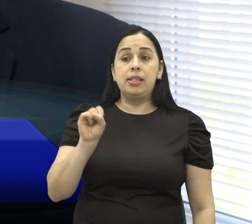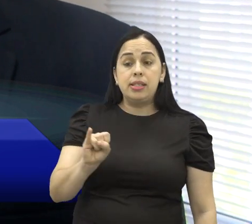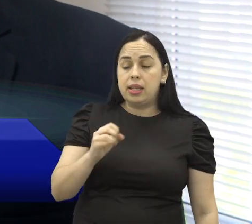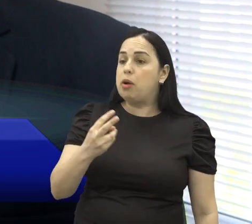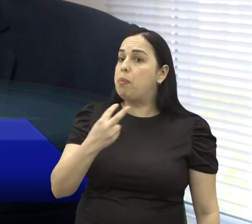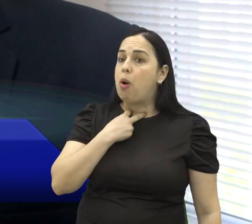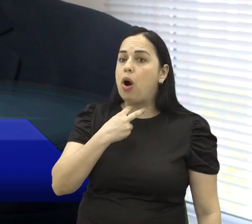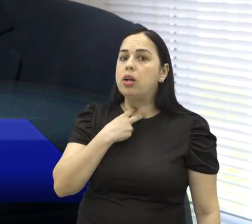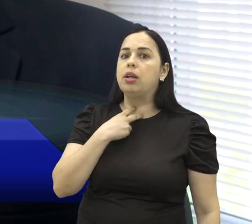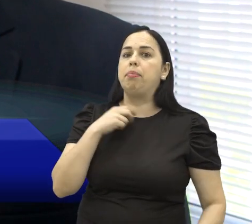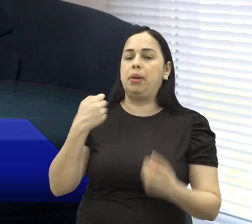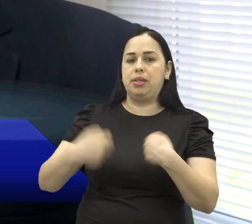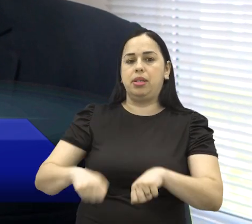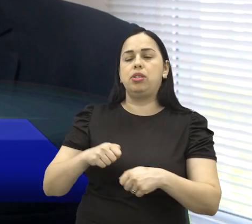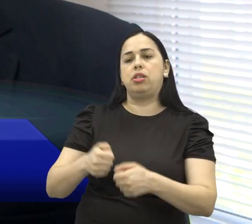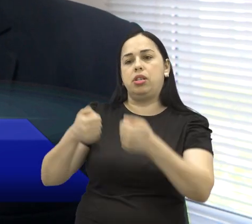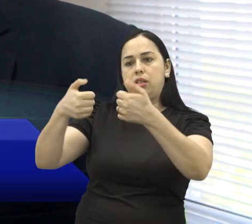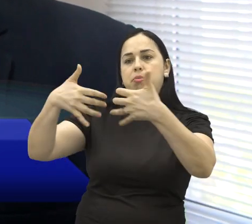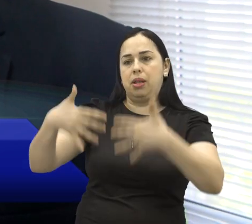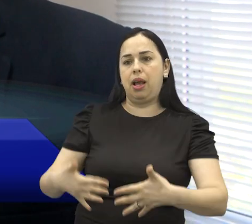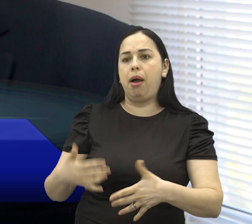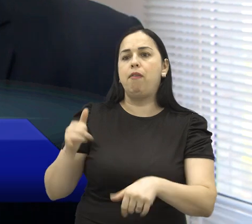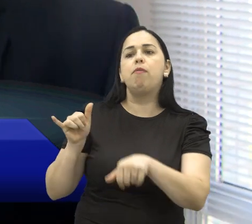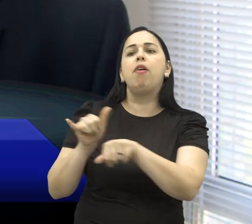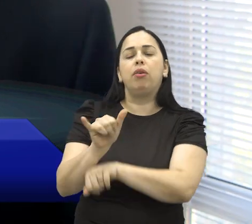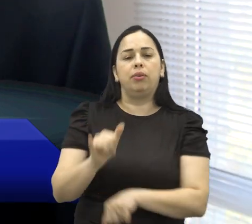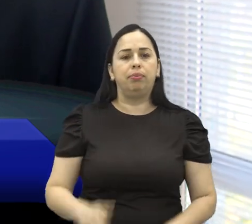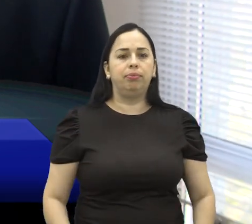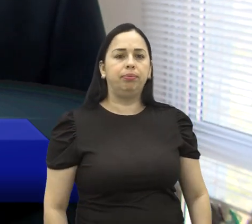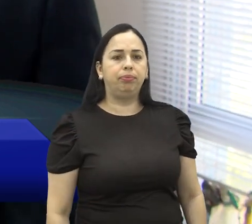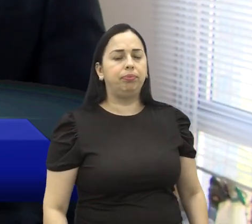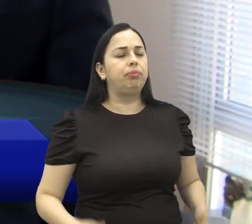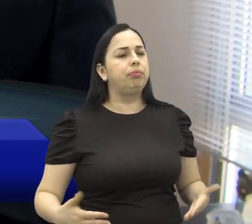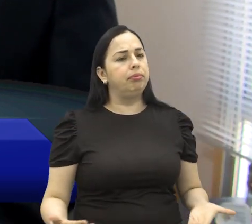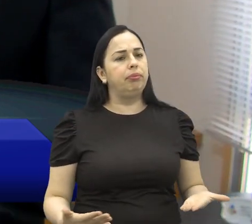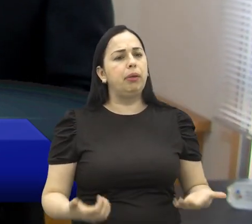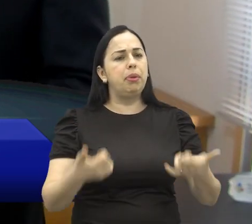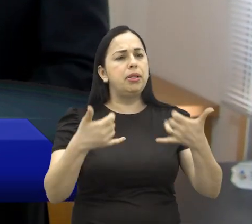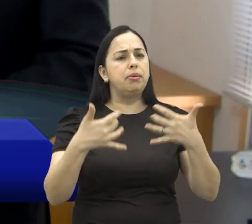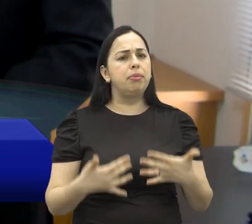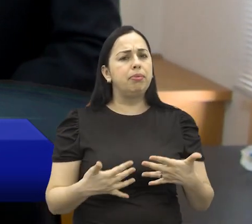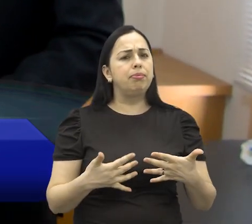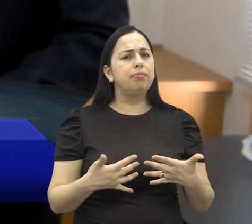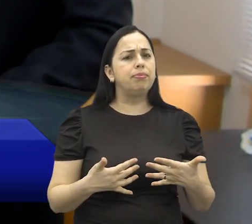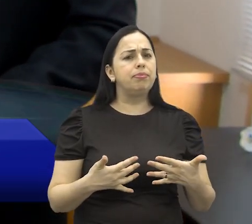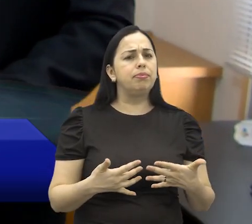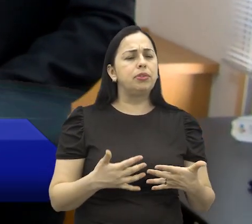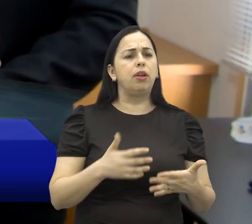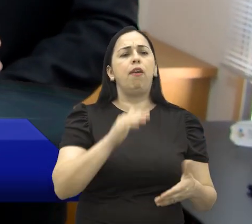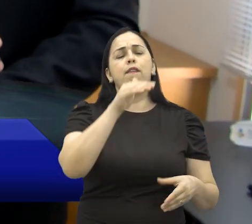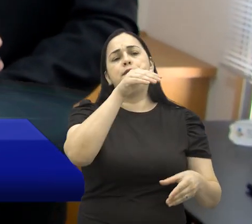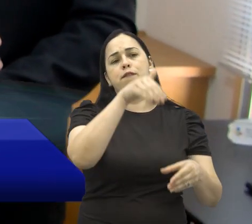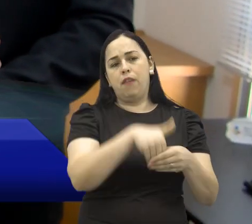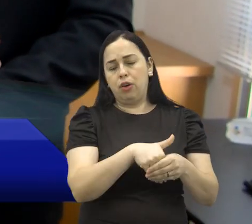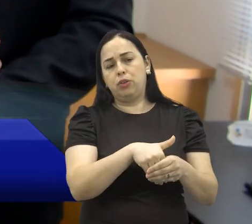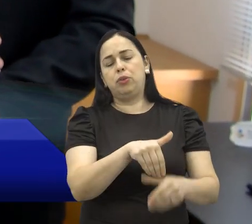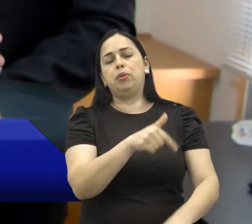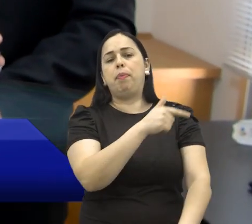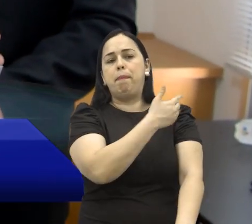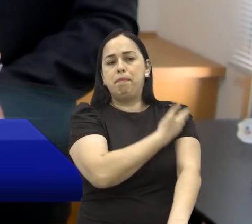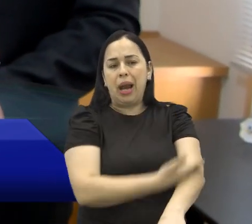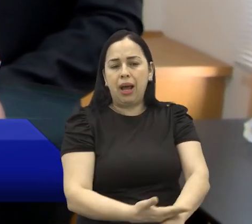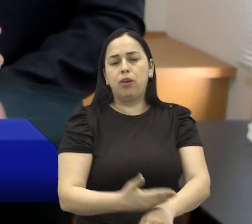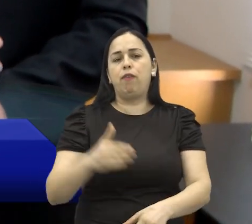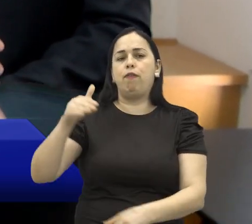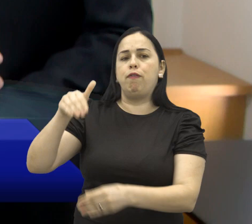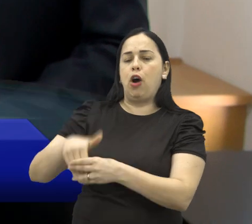ele não puder votar, ele também justifica o segundo turno, porque não votou. E explica para a gente sobre votos brancos e nulos.